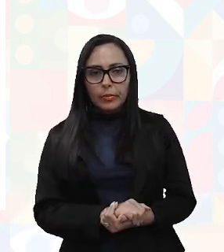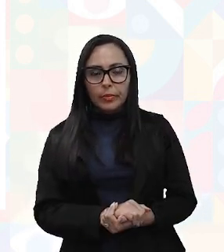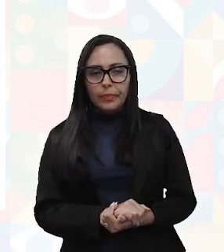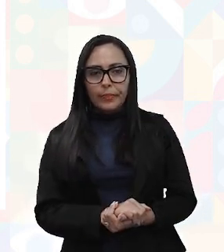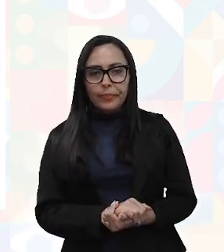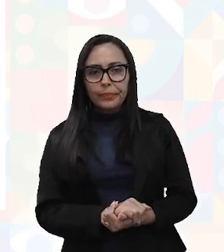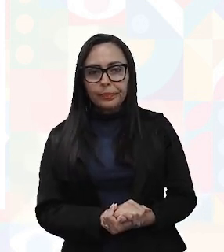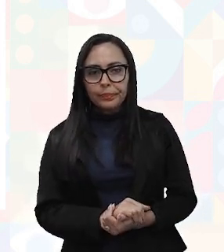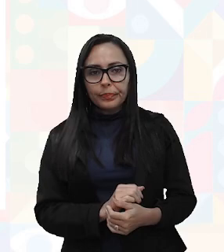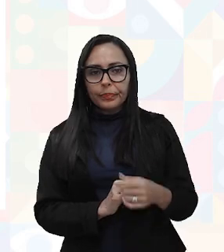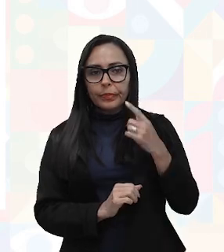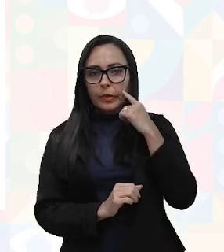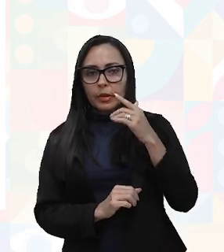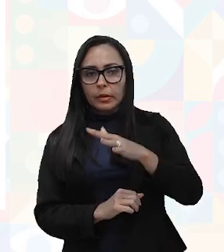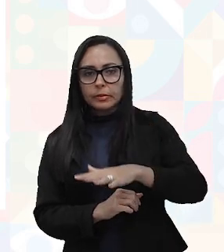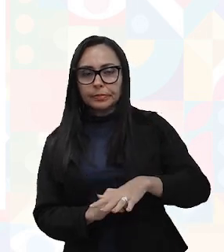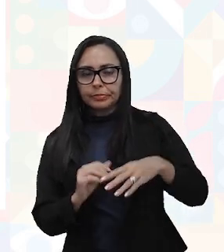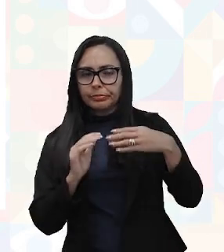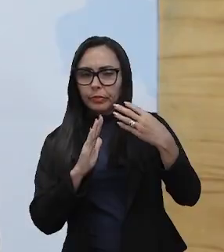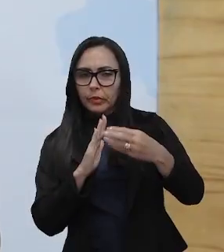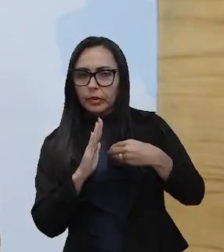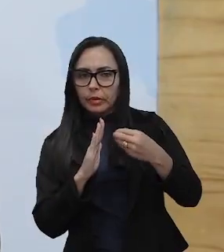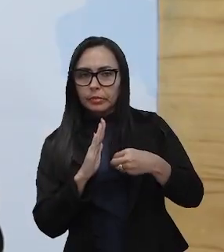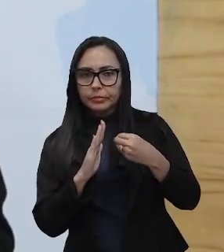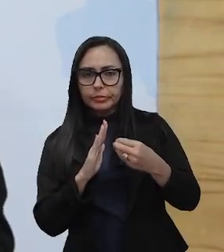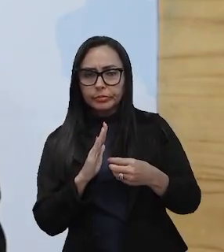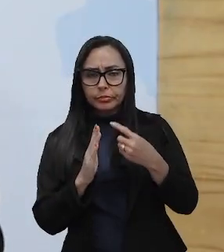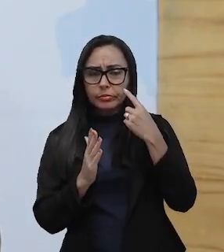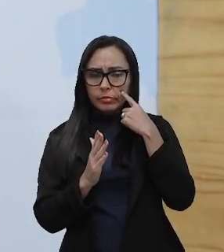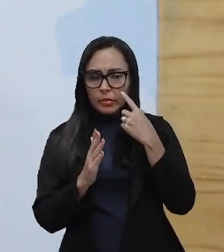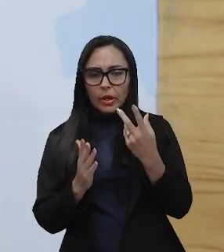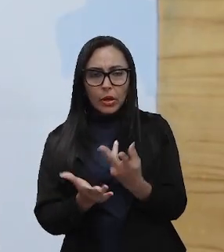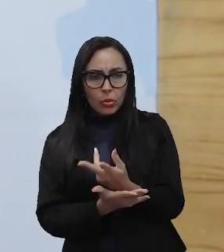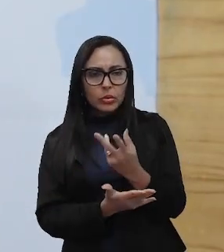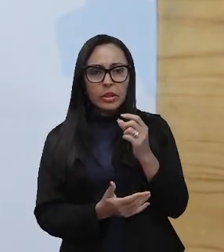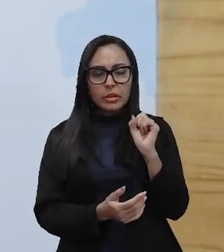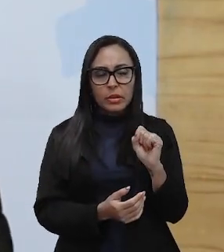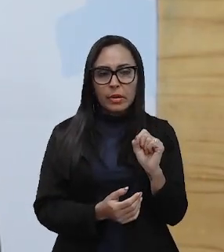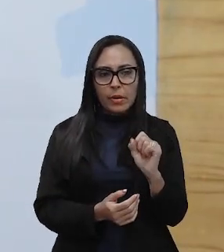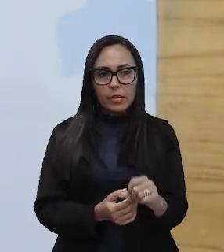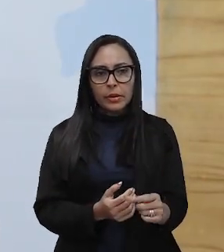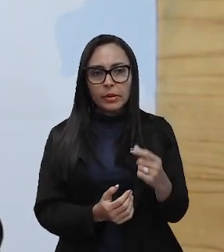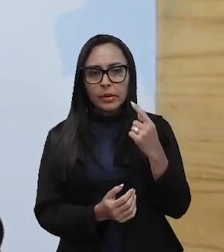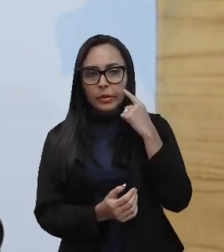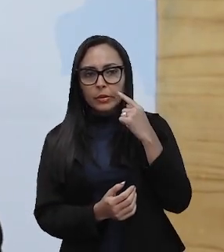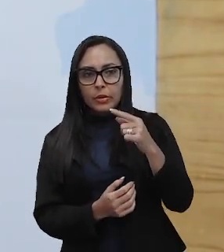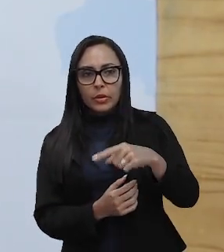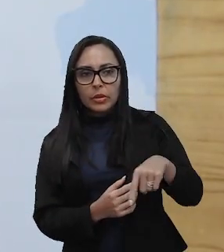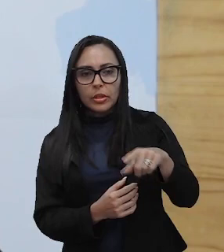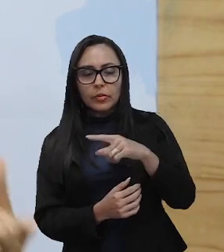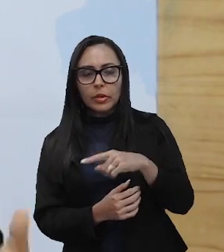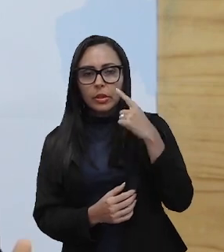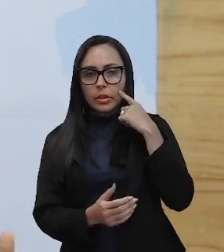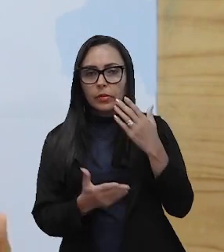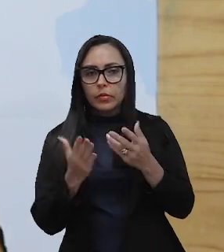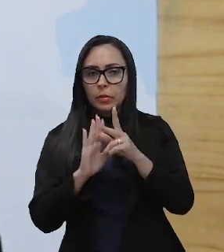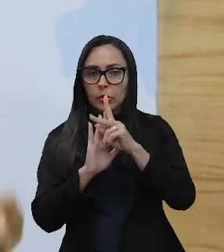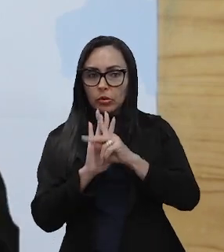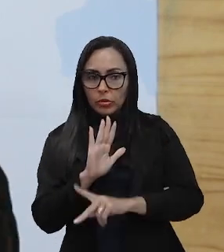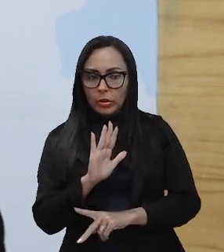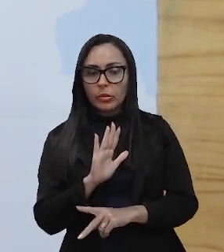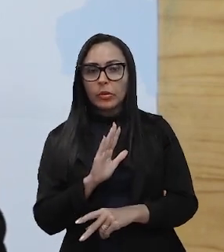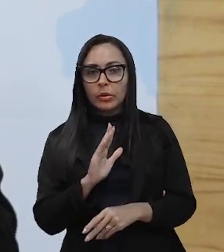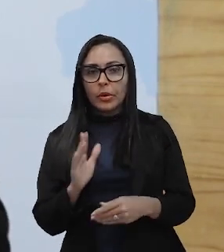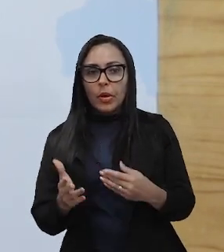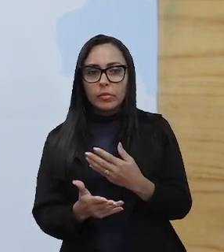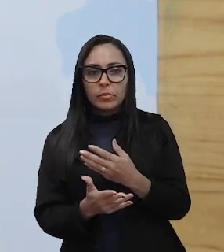Então, no campo do design de interiores, isso também se aplica quando o design de interiores vai desenvolver um projeto e